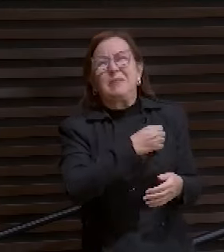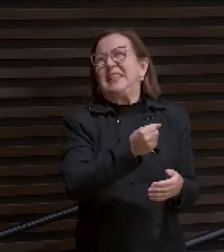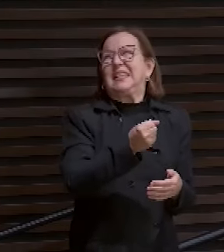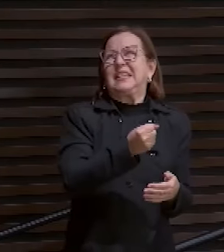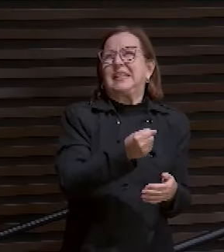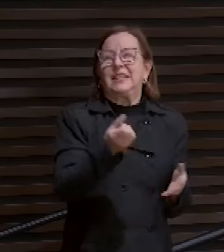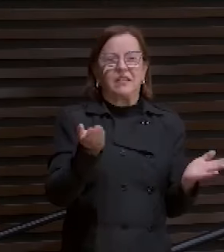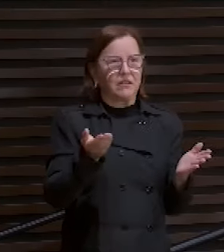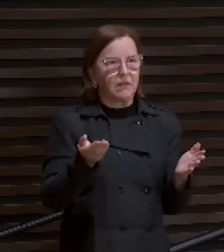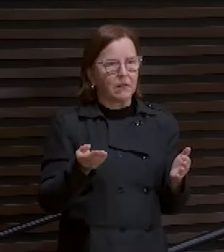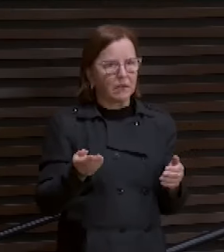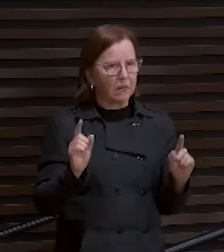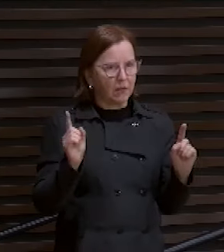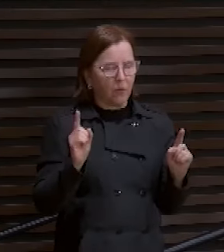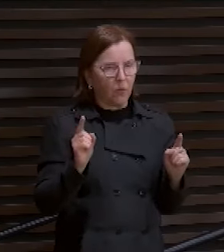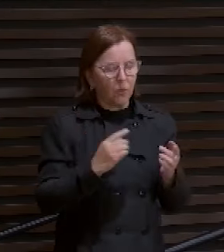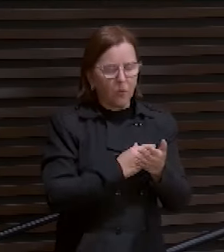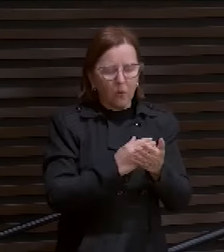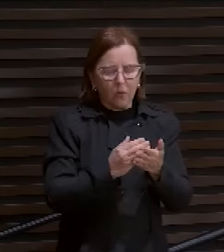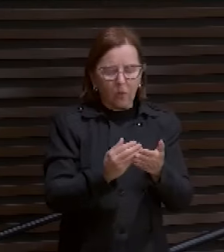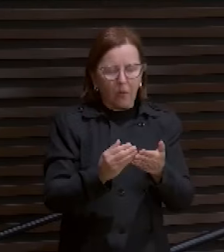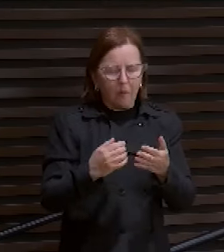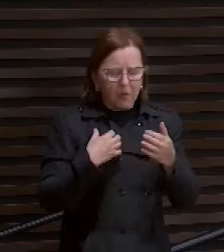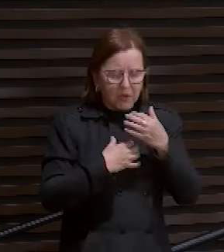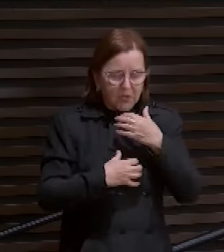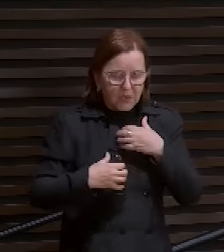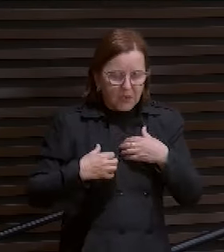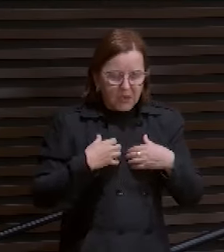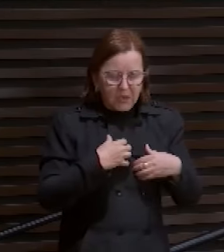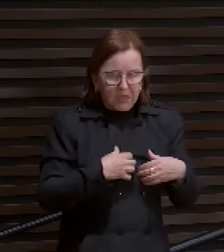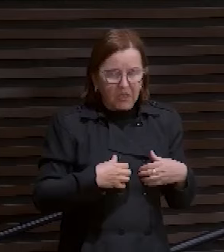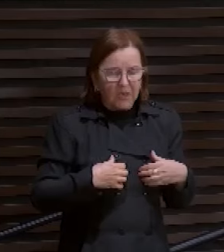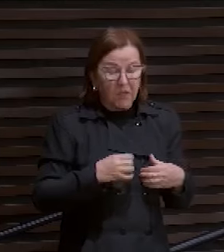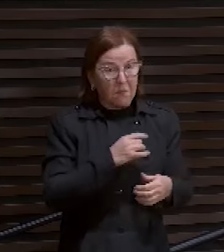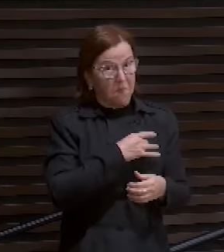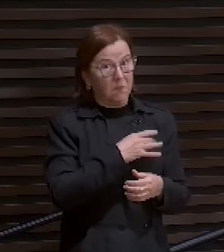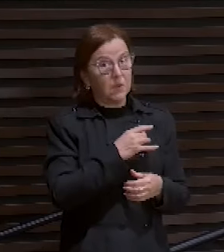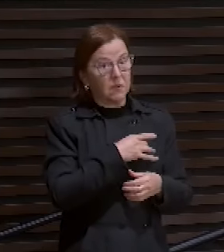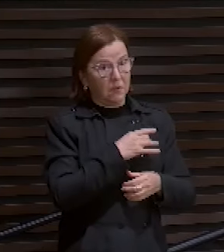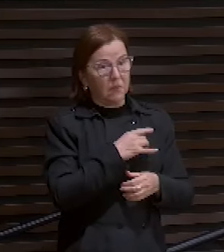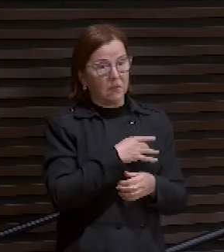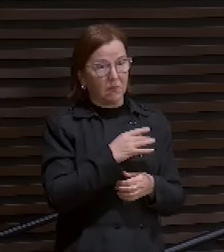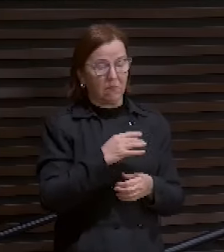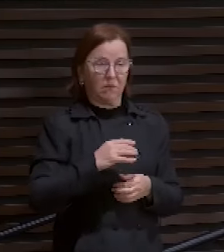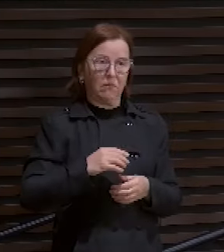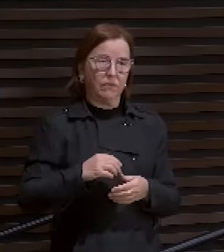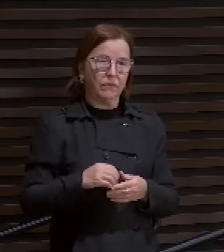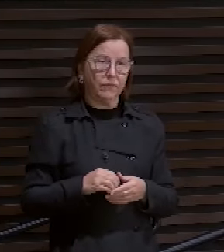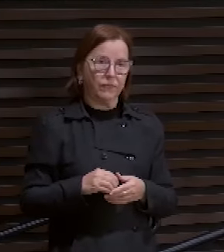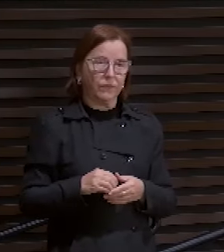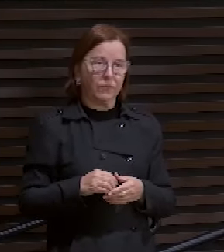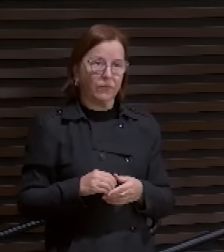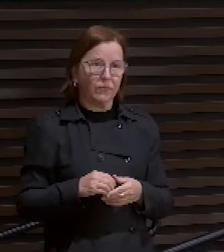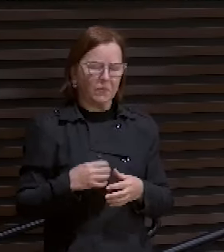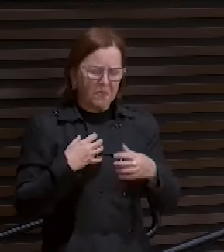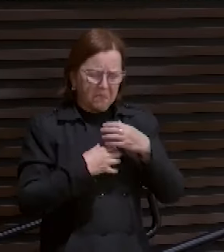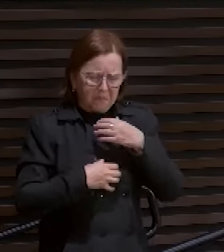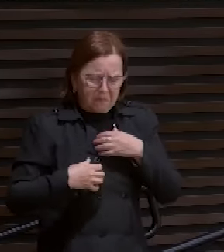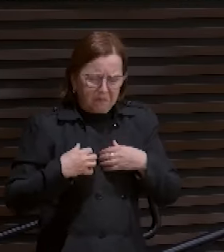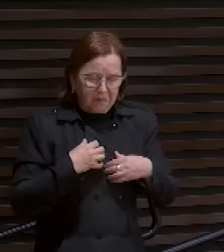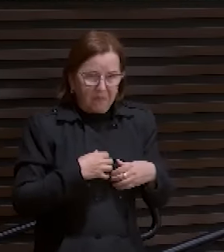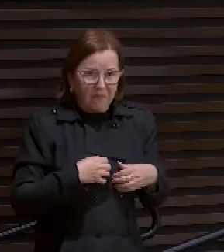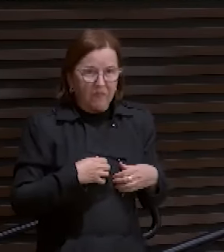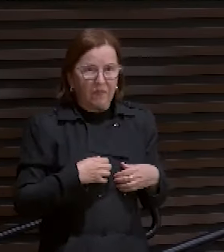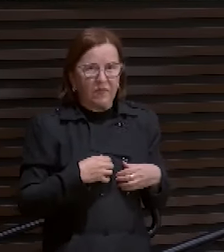Isso começa com as ansiedades, com os medos, com as angústias,